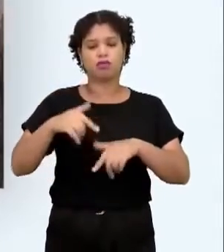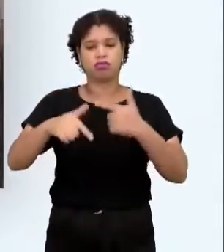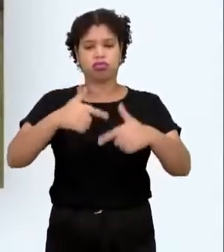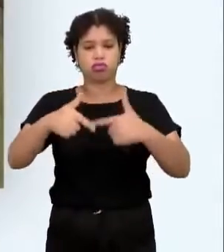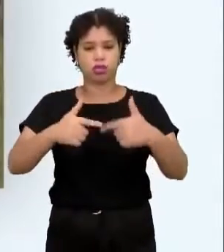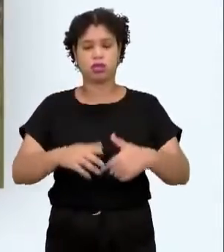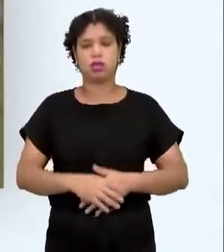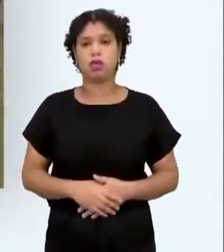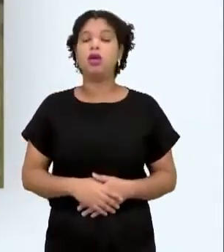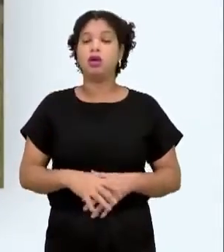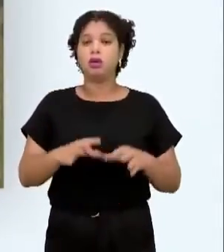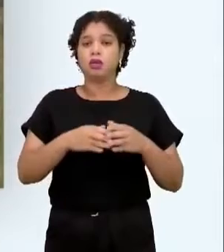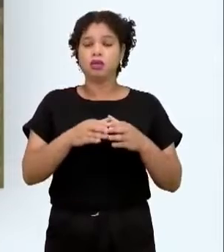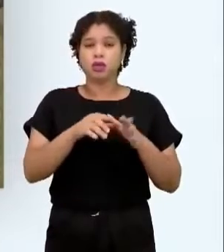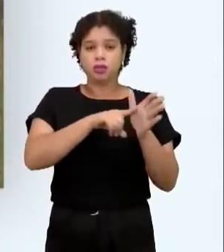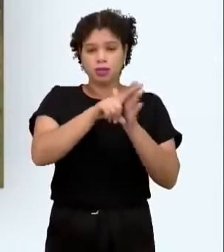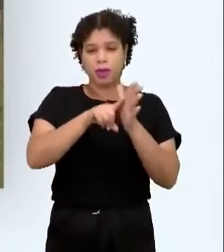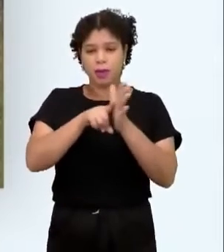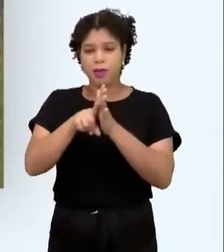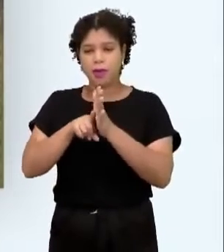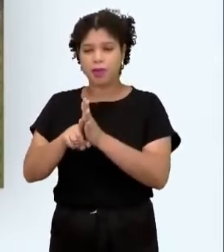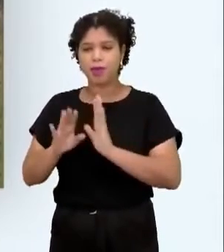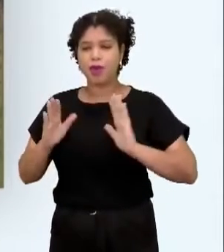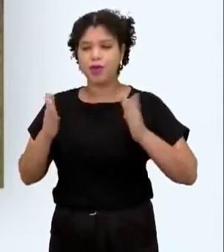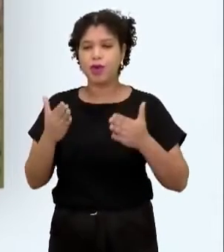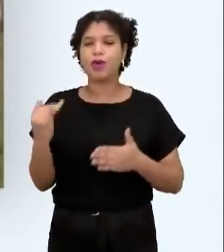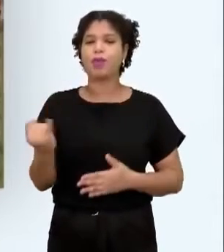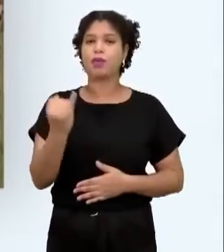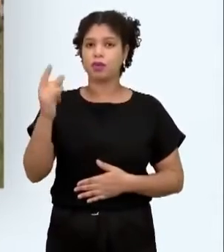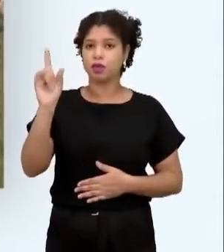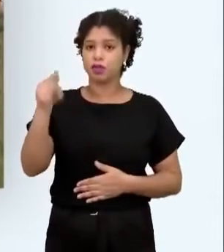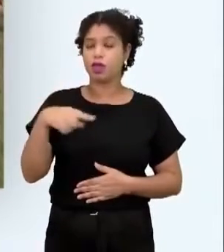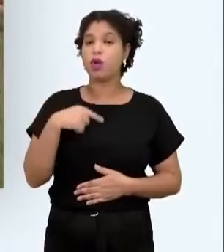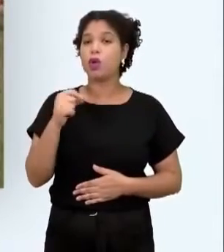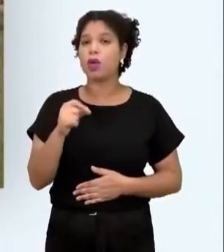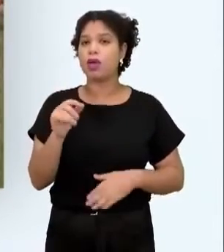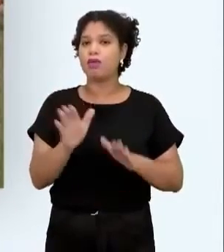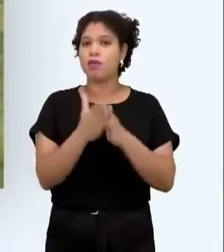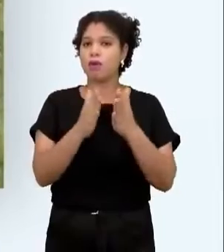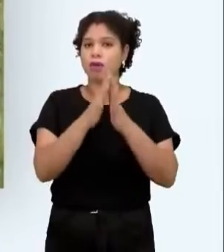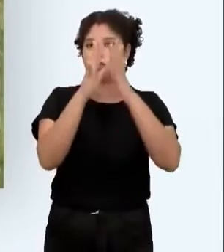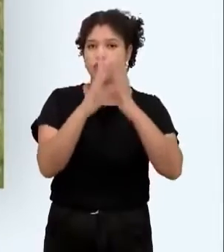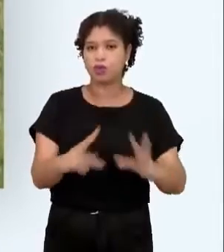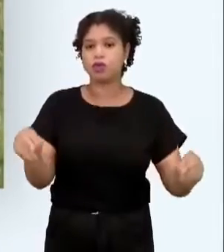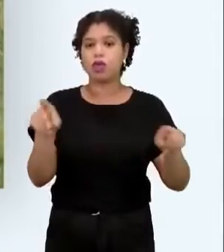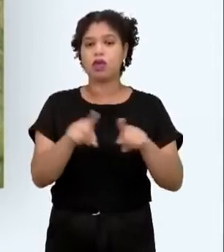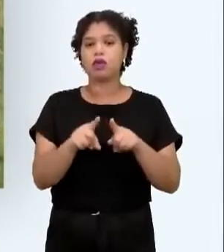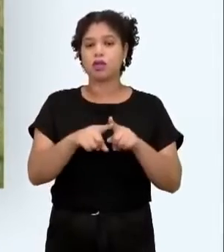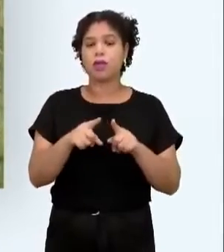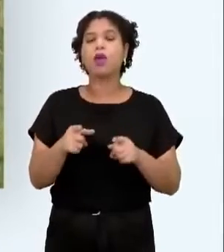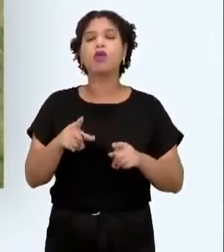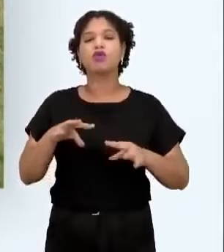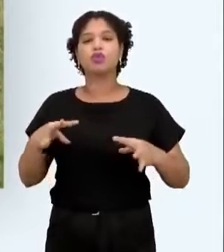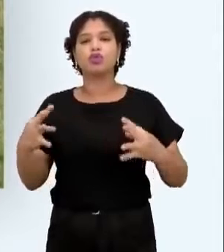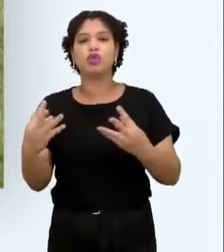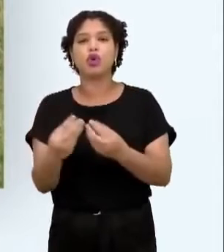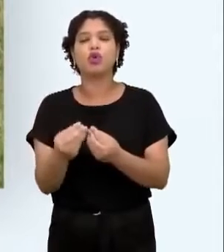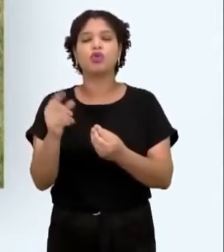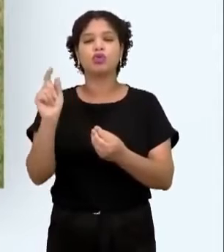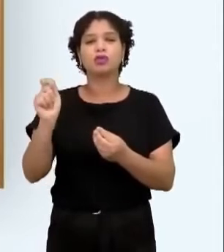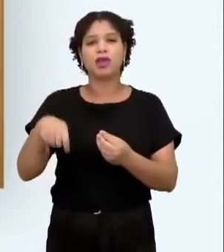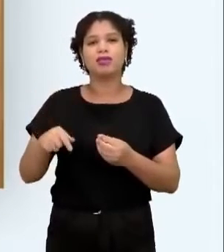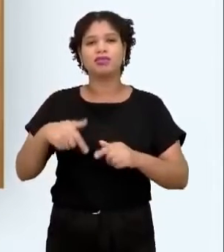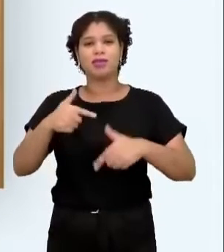Segundo especialistas, o foco neste setor é vital para erradicar a pobreza e promover a prosperidade comum no continente.